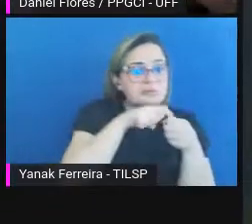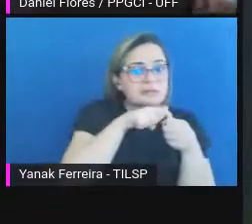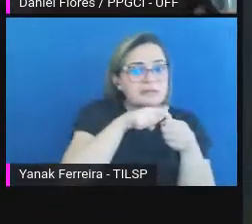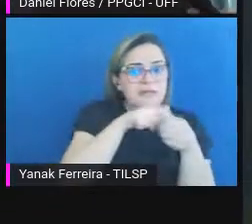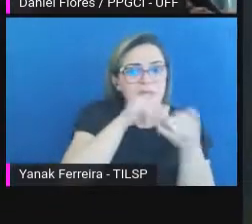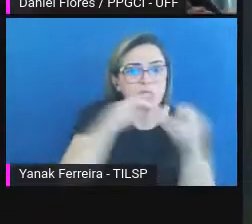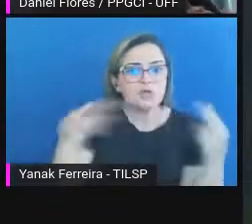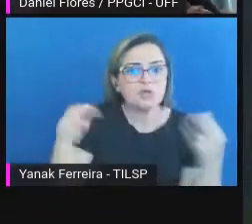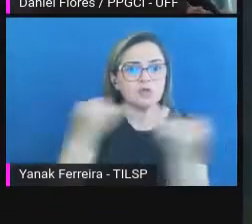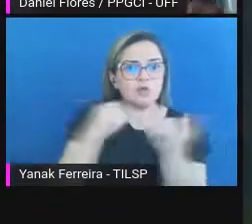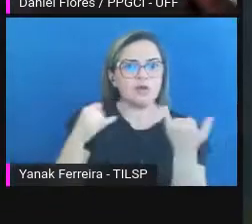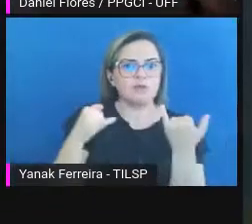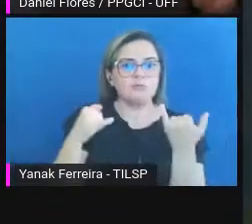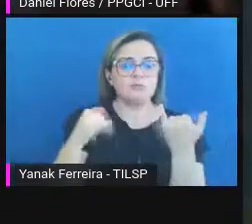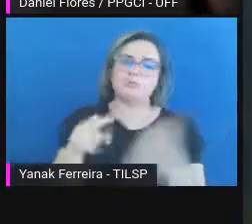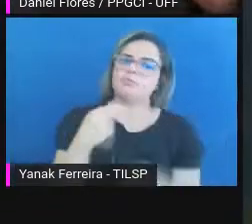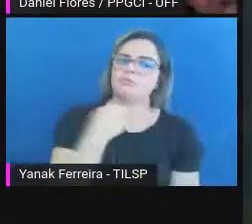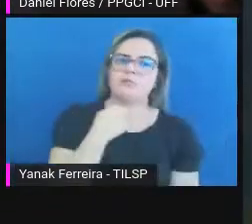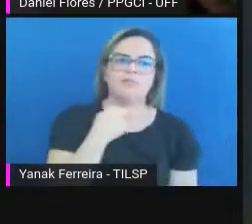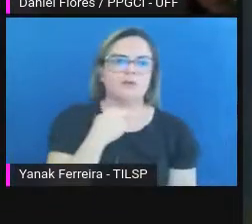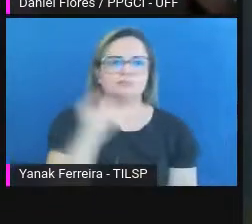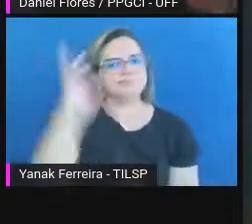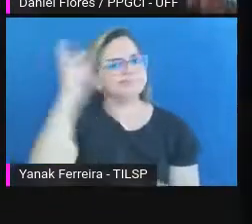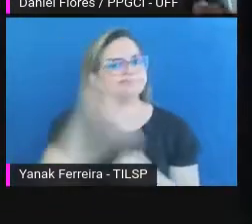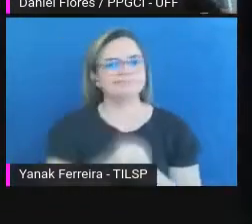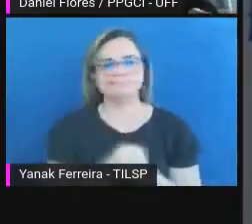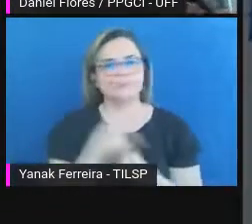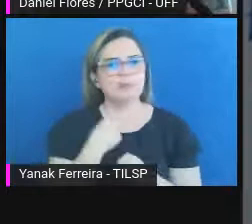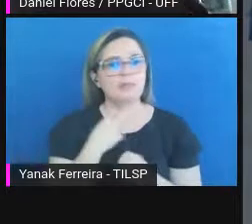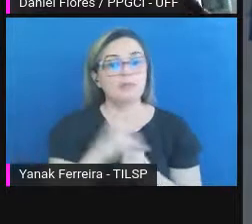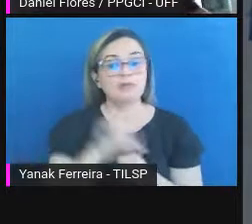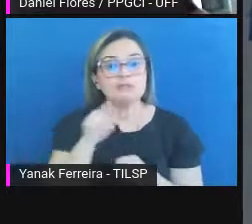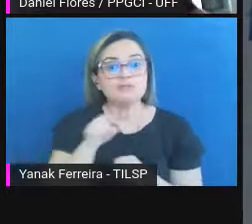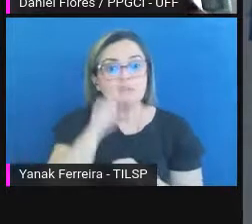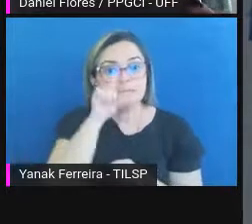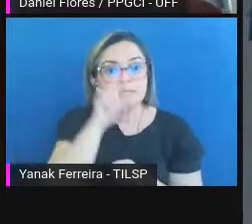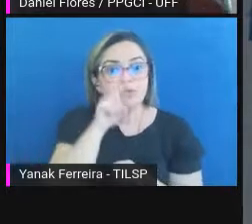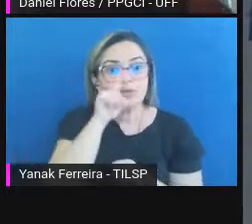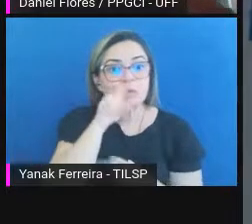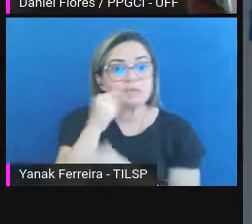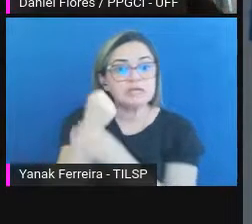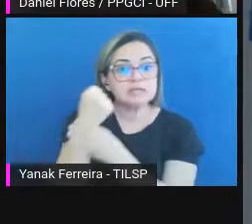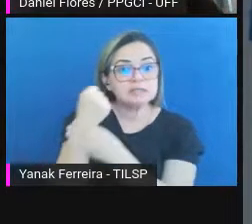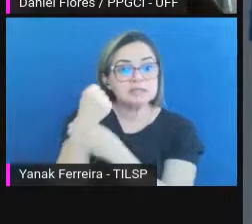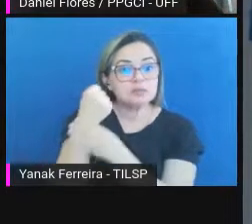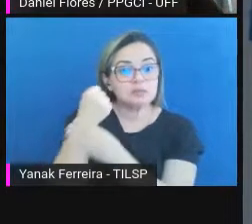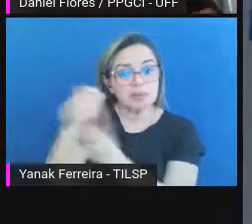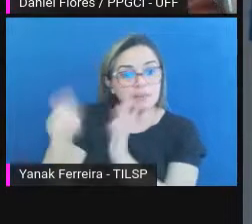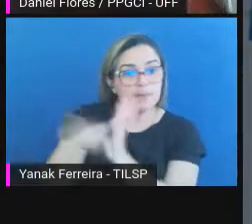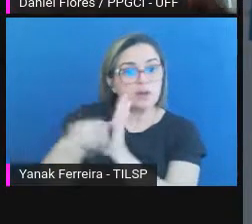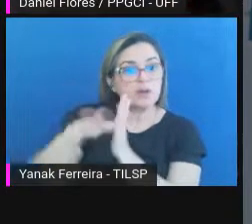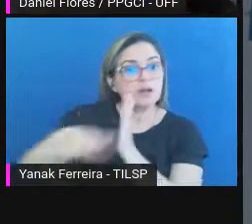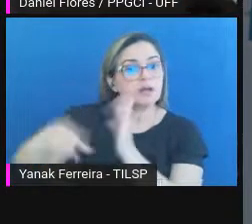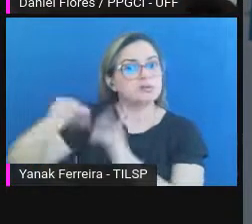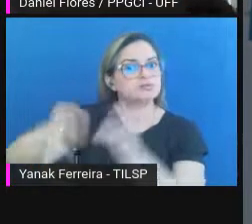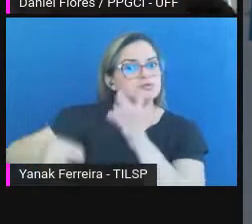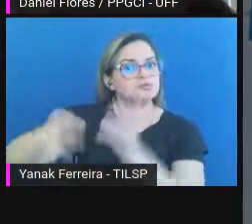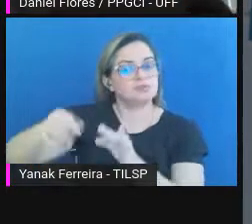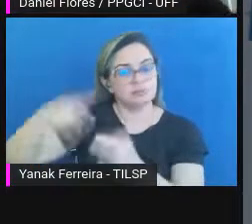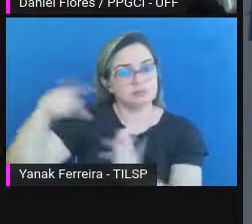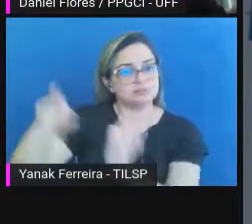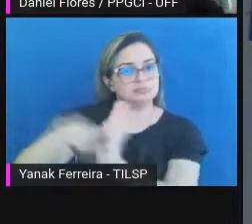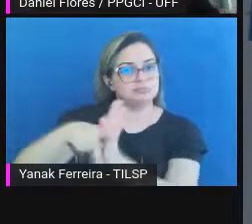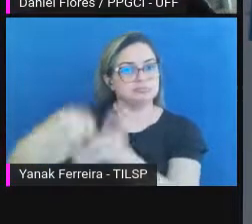Isto não pode acontecer. Isto coloca em risco a segurança jurídica desses documentos. E aí, esse